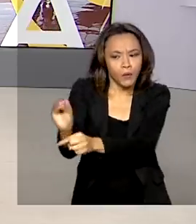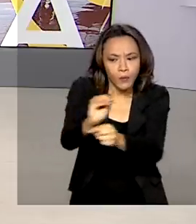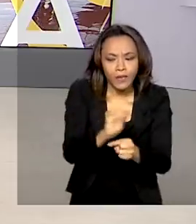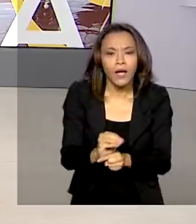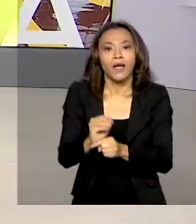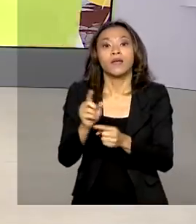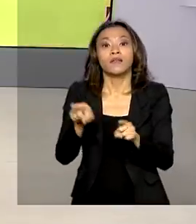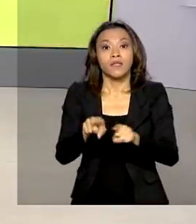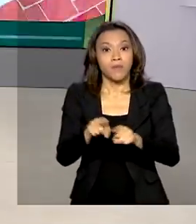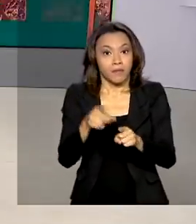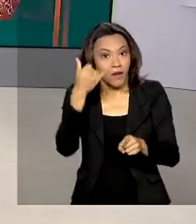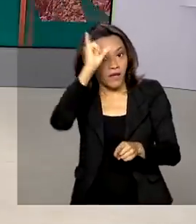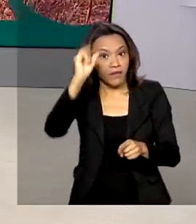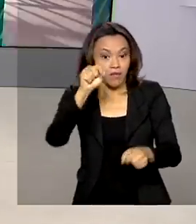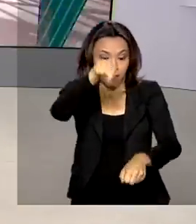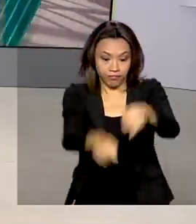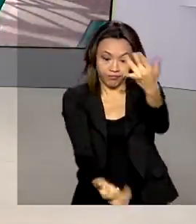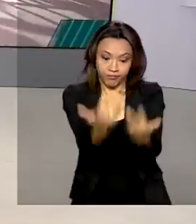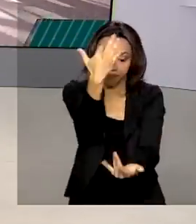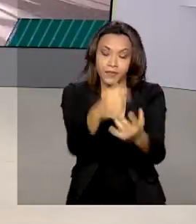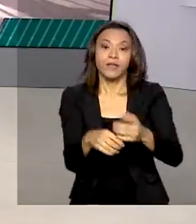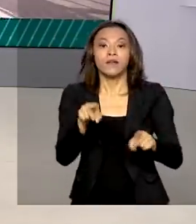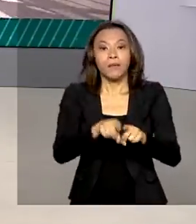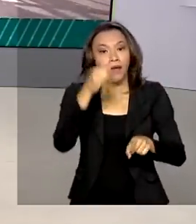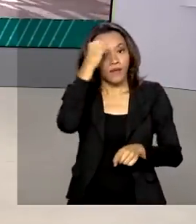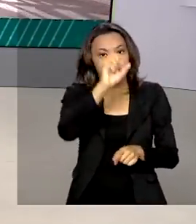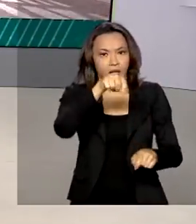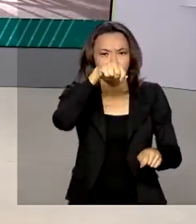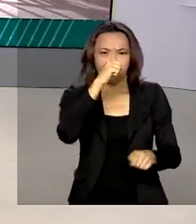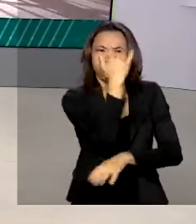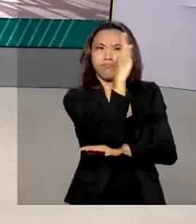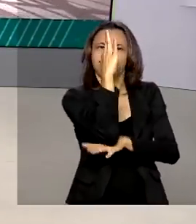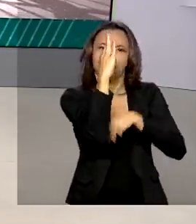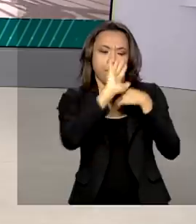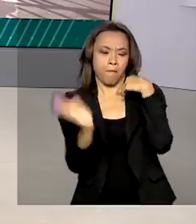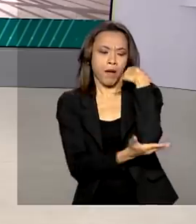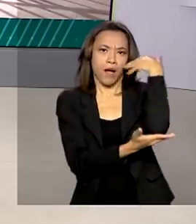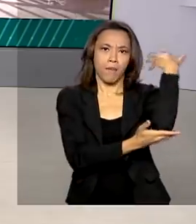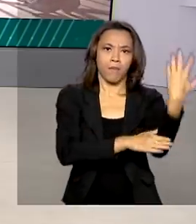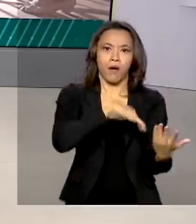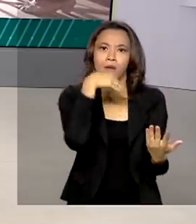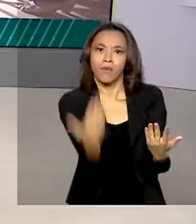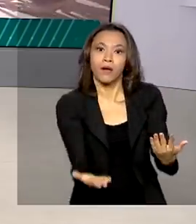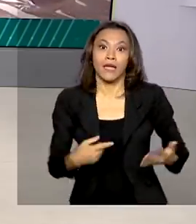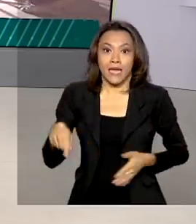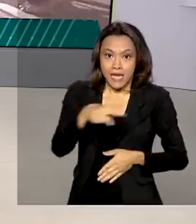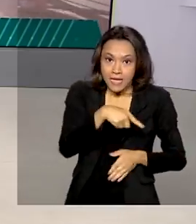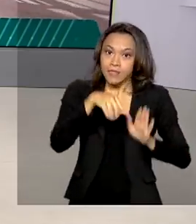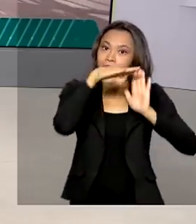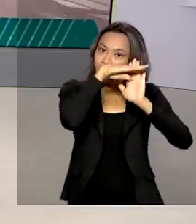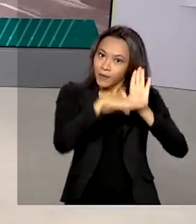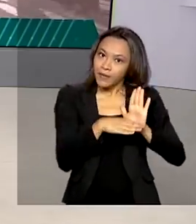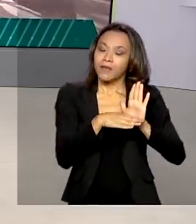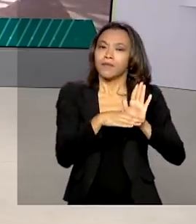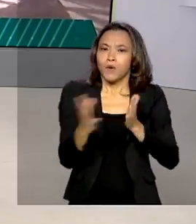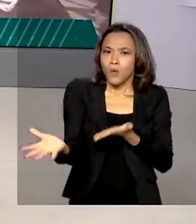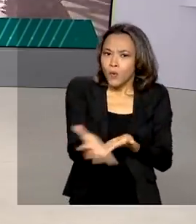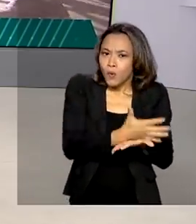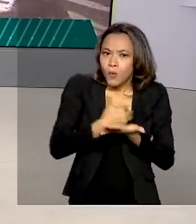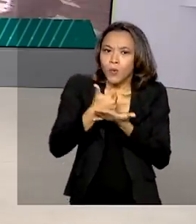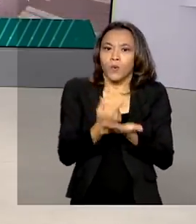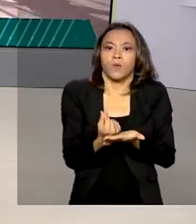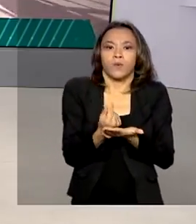a incêndios e desmatamento e também recuperação de áreas degradadas. O programa tem o potencial de arrecadar 650